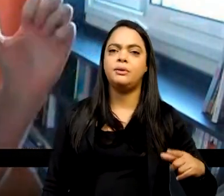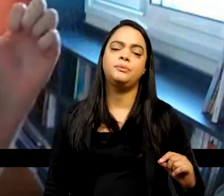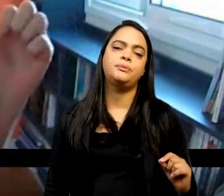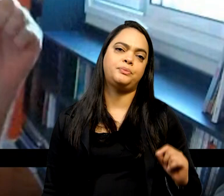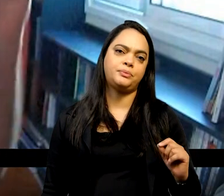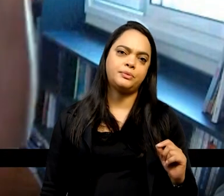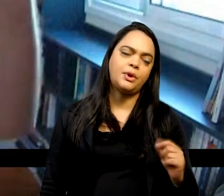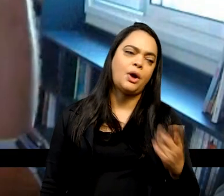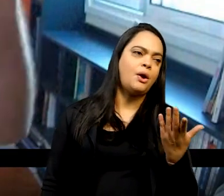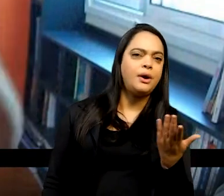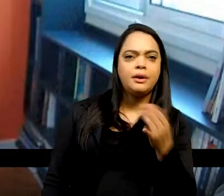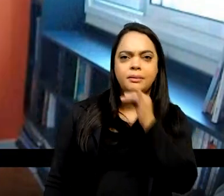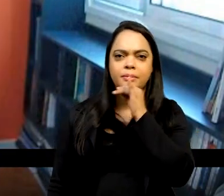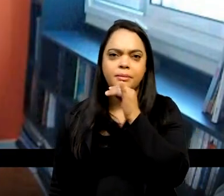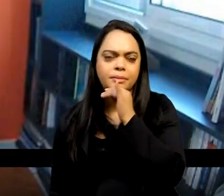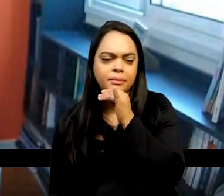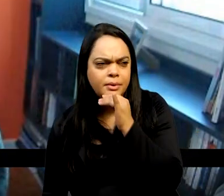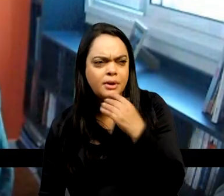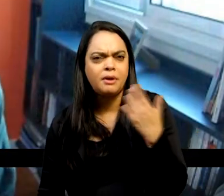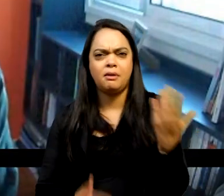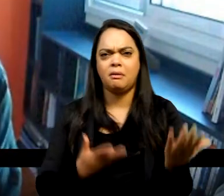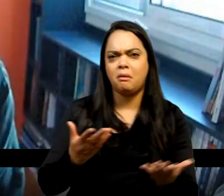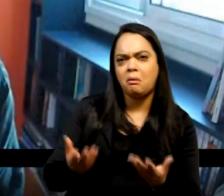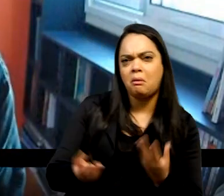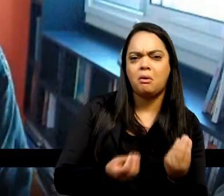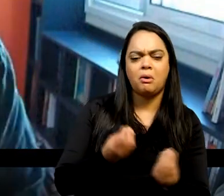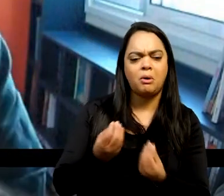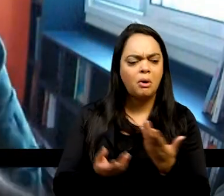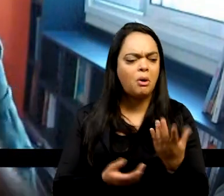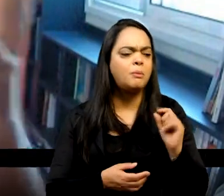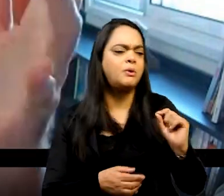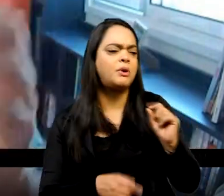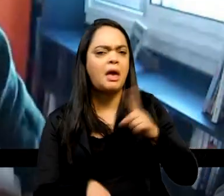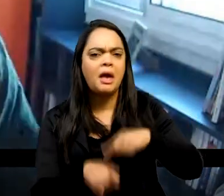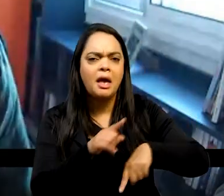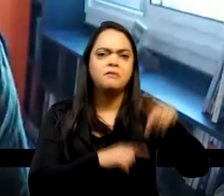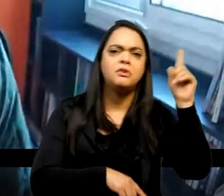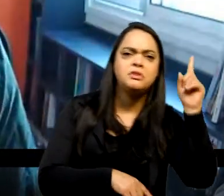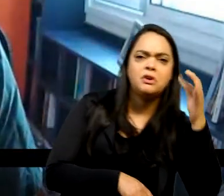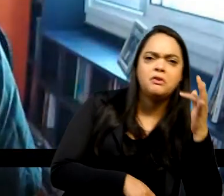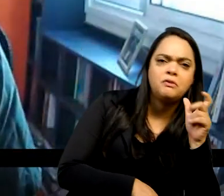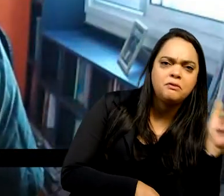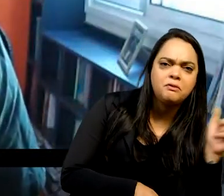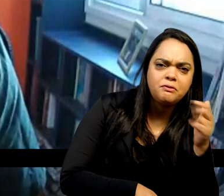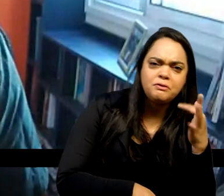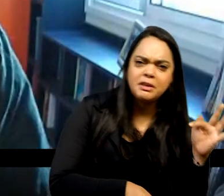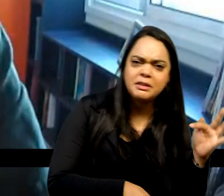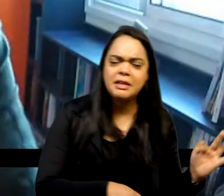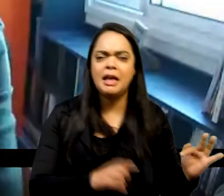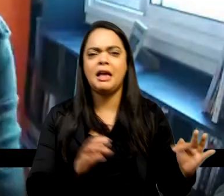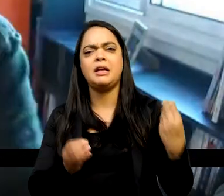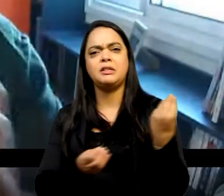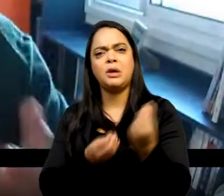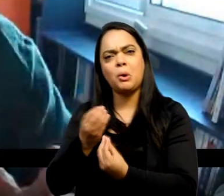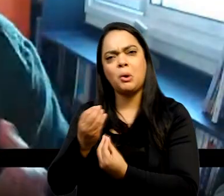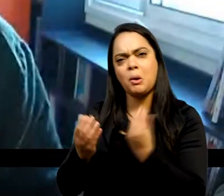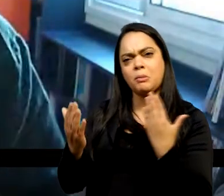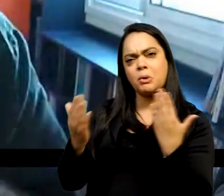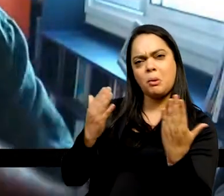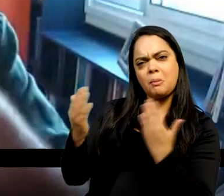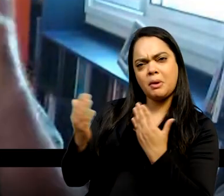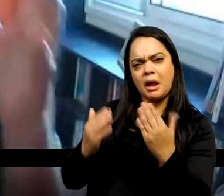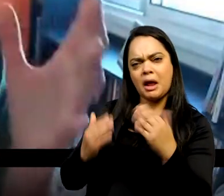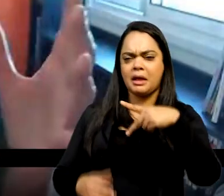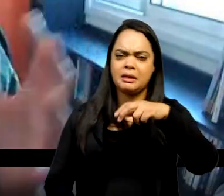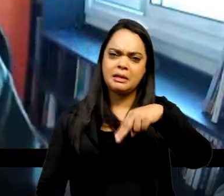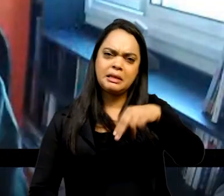Olha, tem que olhar para os Estados Unidos, olha, tem que olhar para a Revolução Francesa, tem que olhar para as independências da América Espanhola, tem tudo a ver com o Napoleão e a